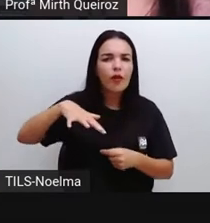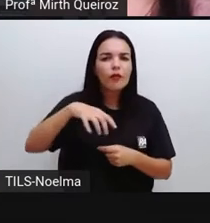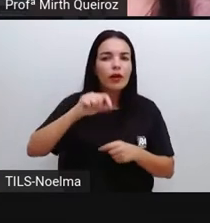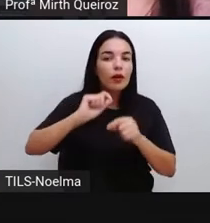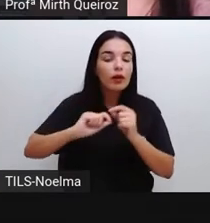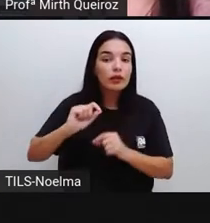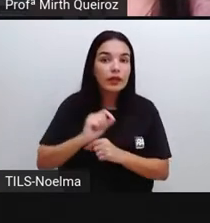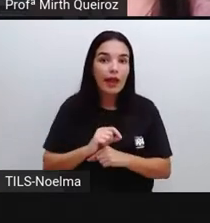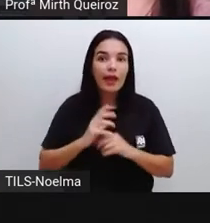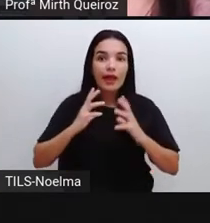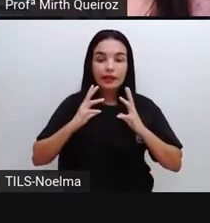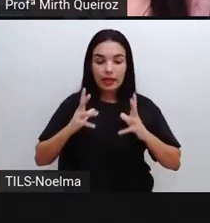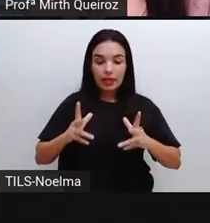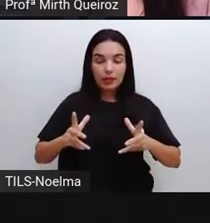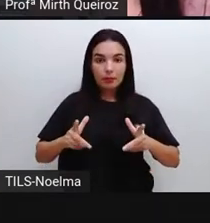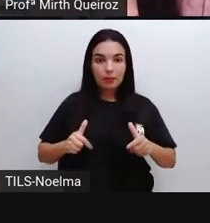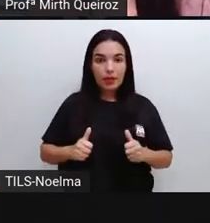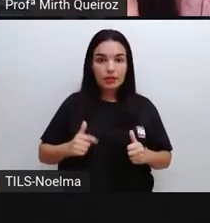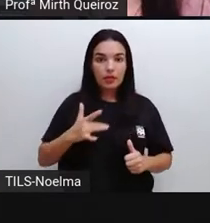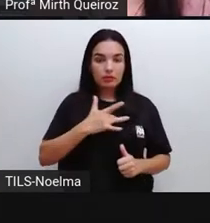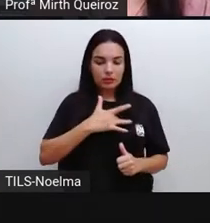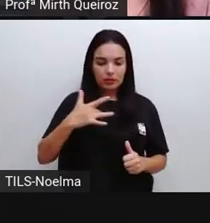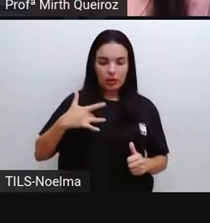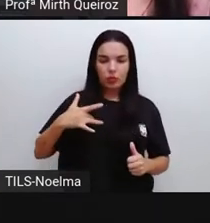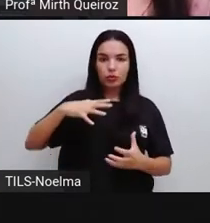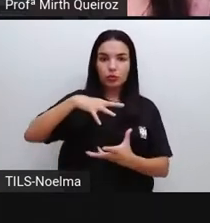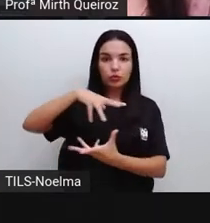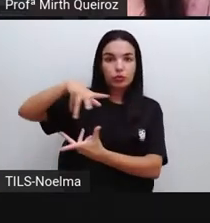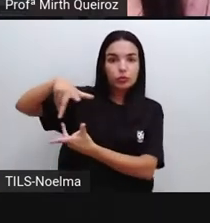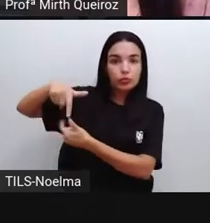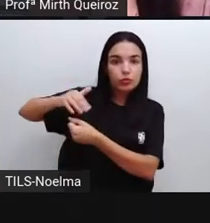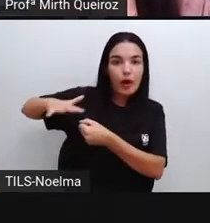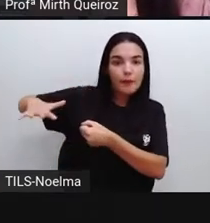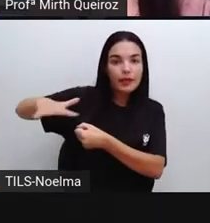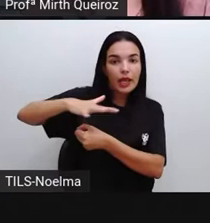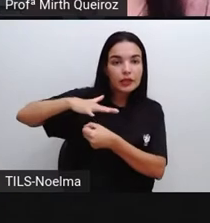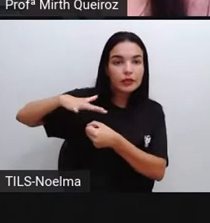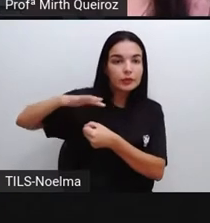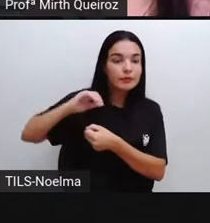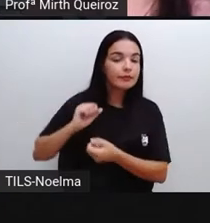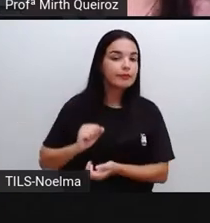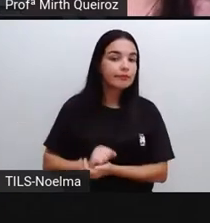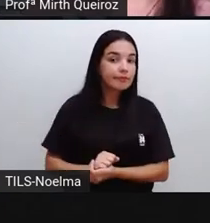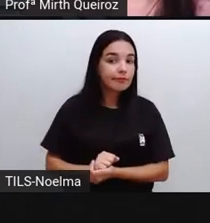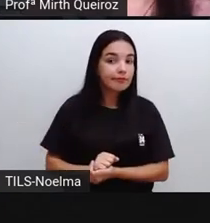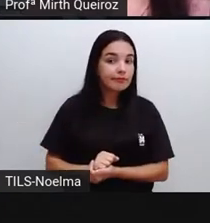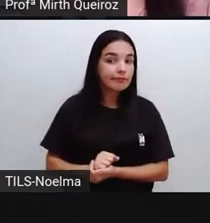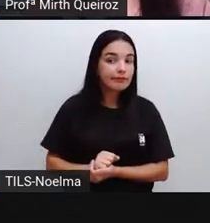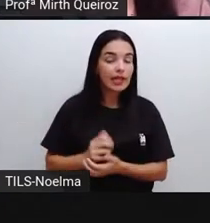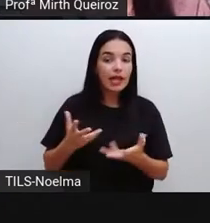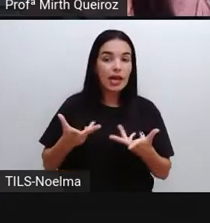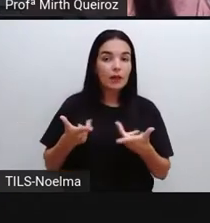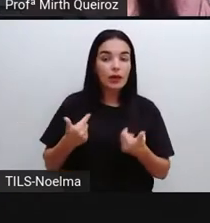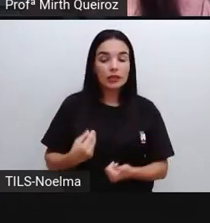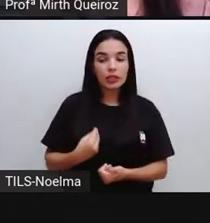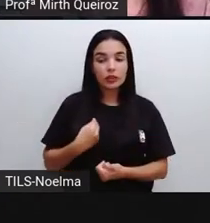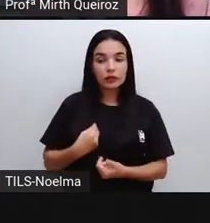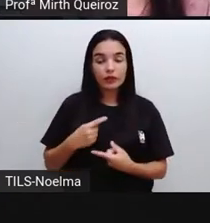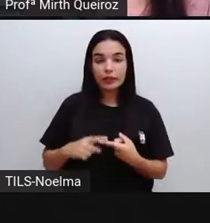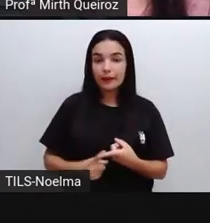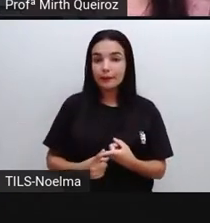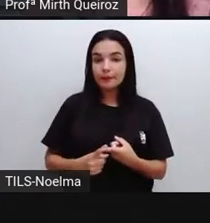sobre a promoção da saúde dos cidadãos, sobre a melhoria da qualidade de vida, né? A preservação dos recursos